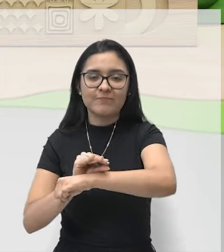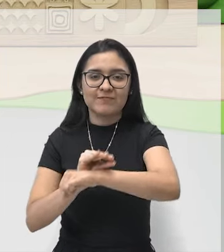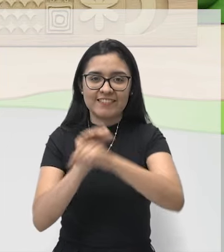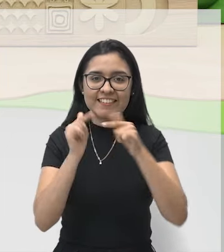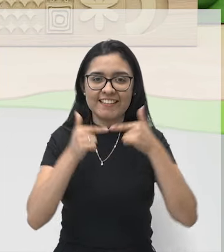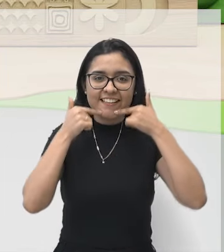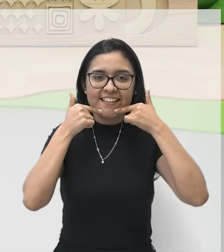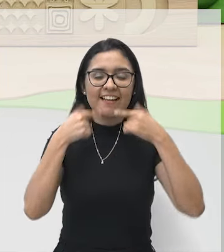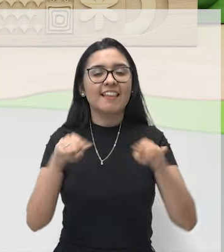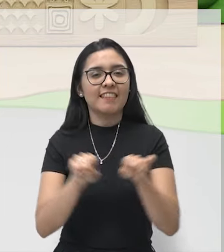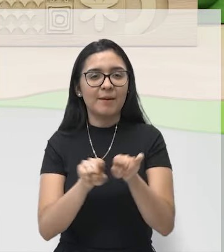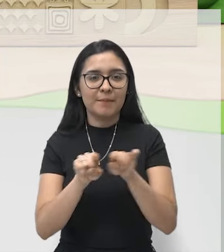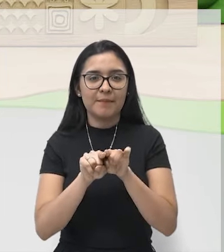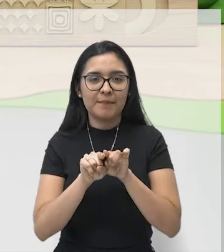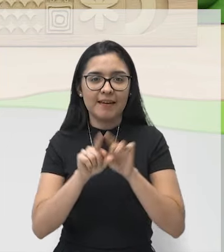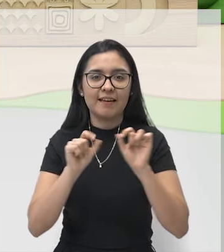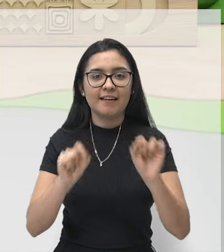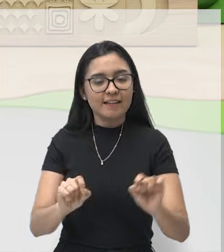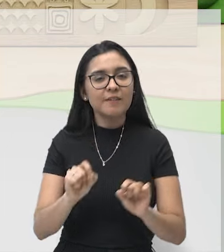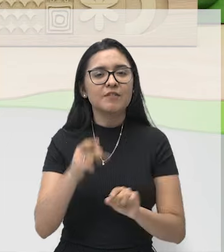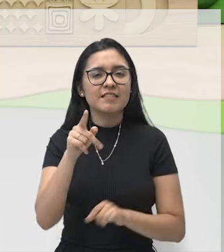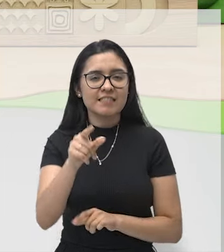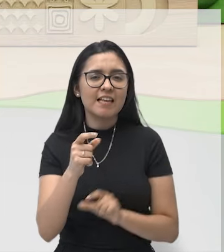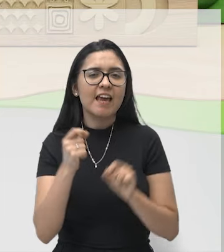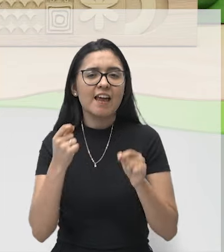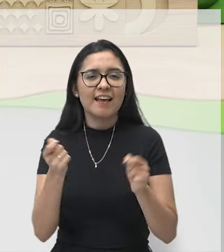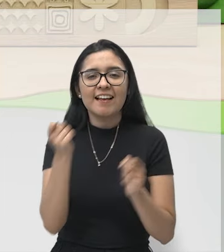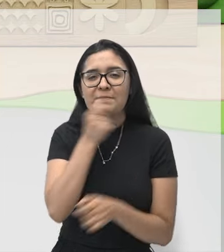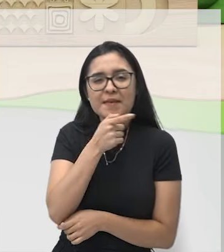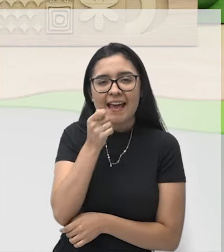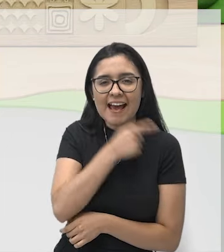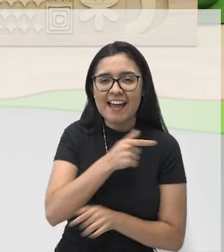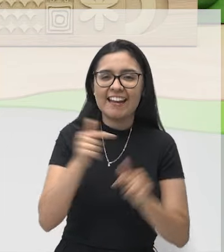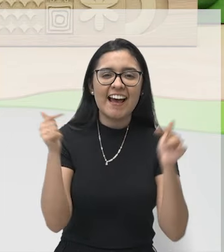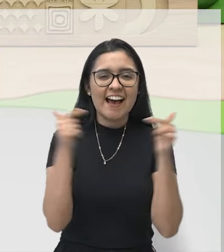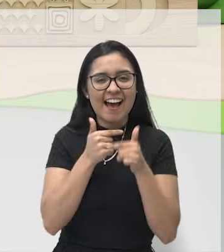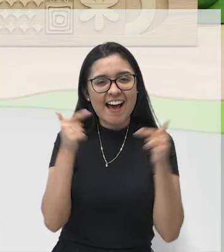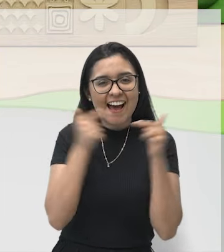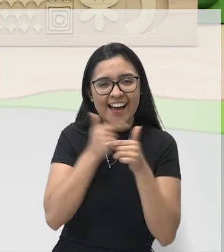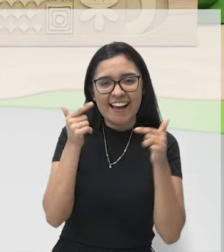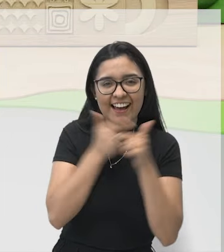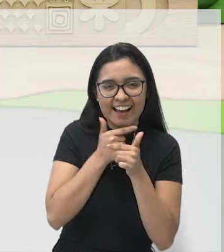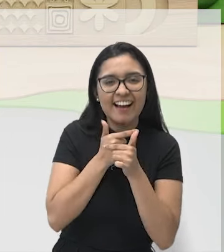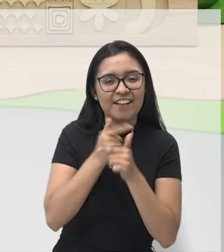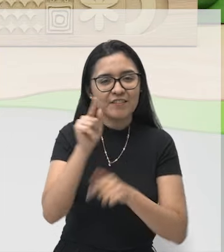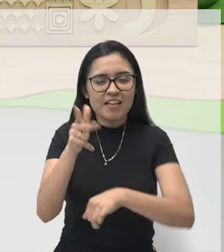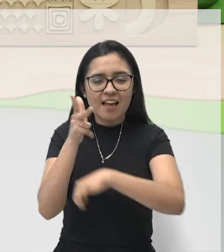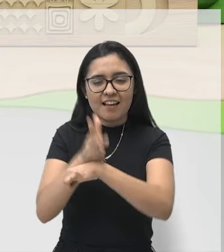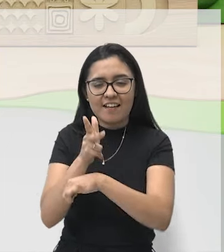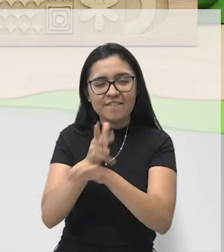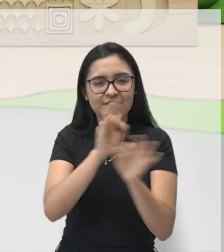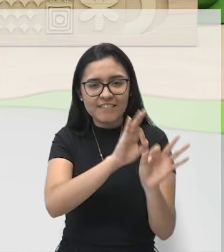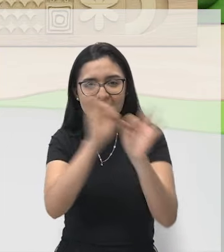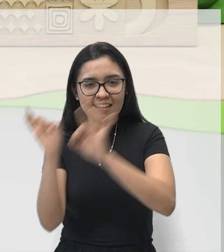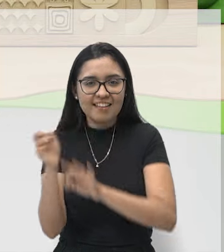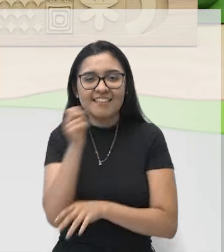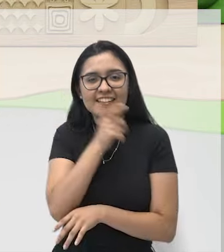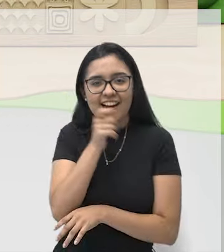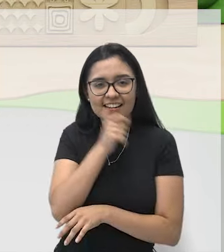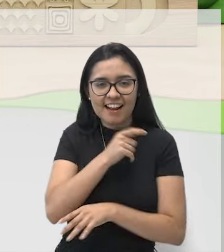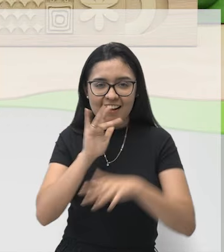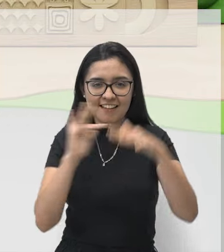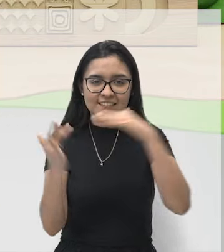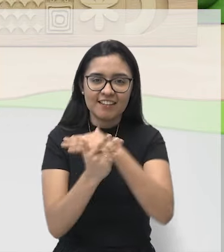aquela gargalhada gostosa de uma piada, de um vídeo engraçado que você assistiu na sua rede